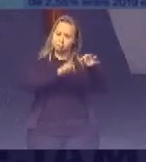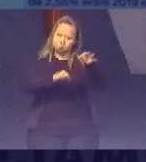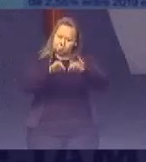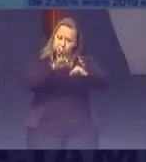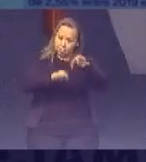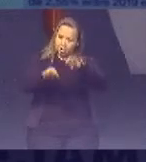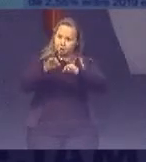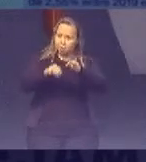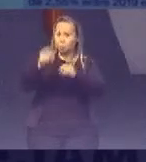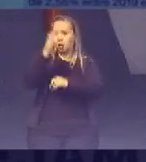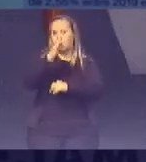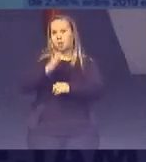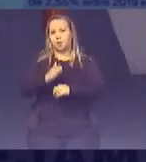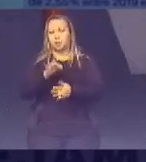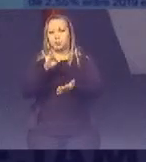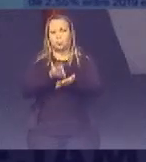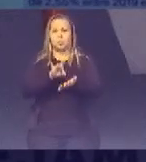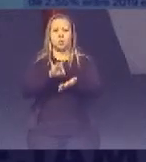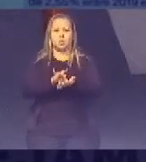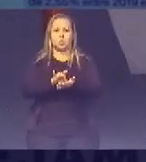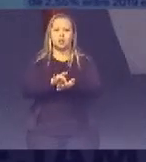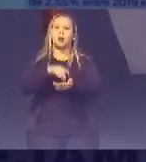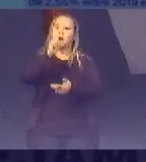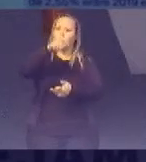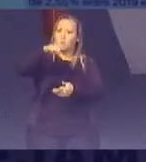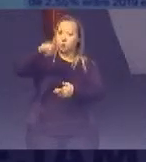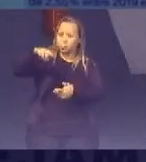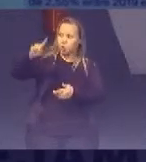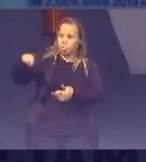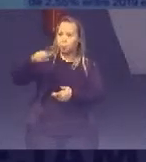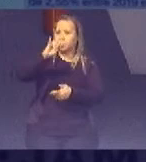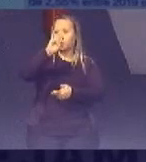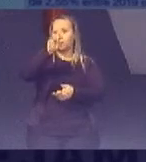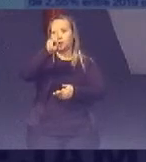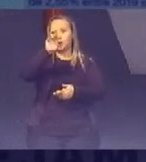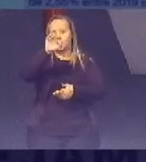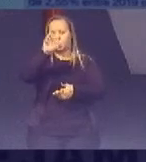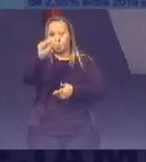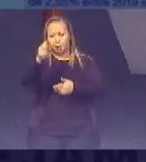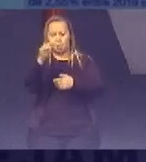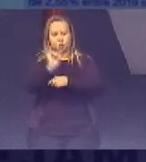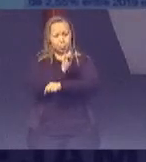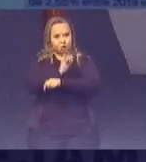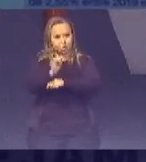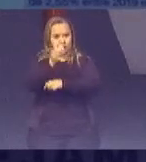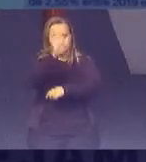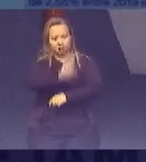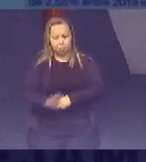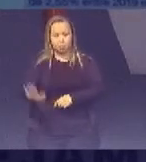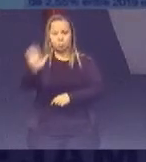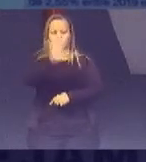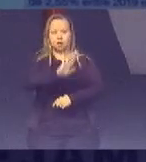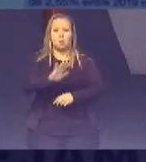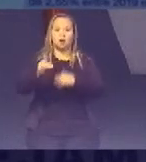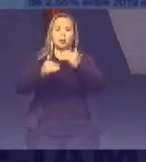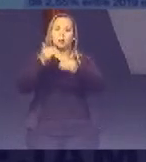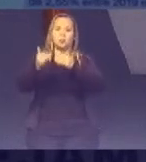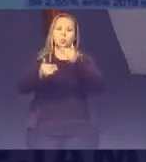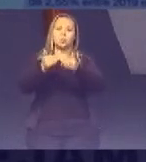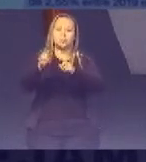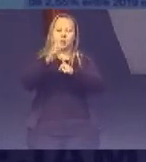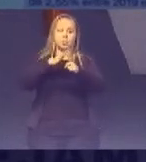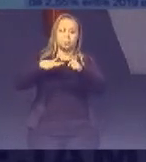dialogou Com estimativas Do próprio IPEA E também da Estratégia Nacional De Desenvolvimento Econômico Social E